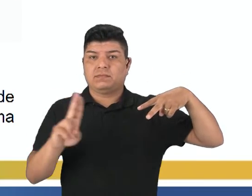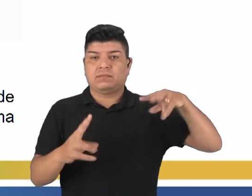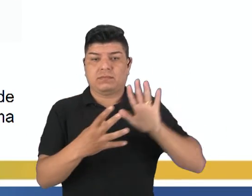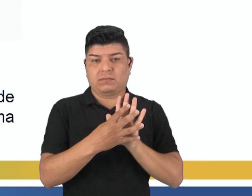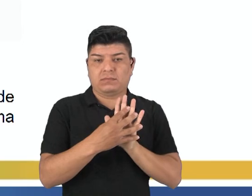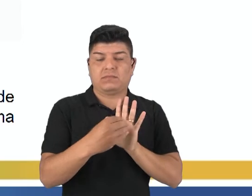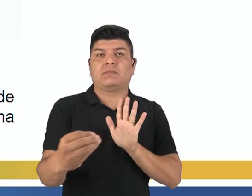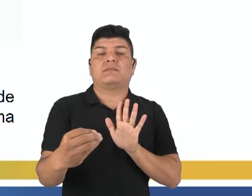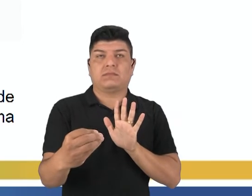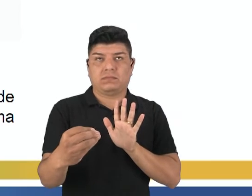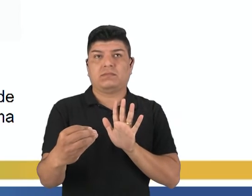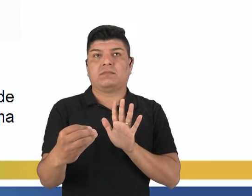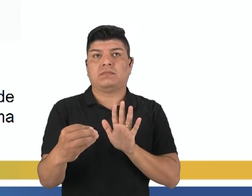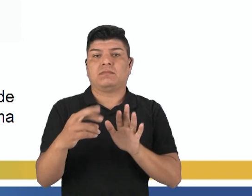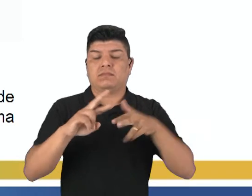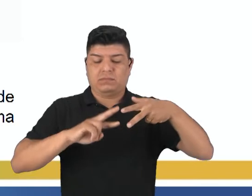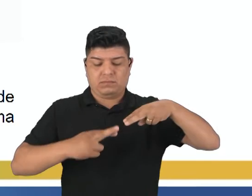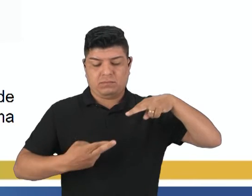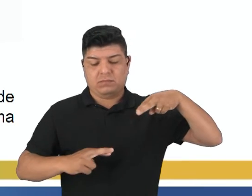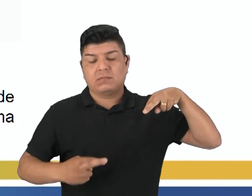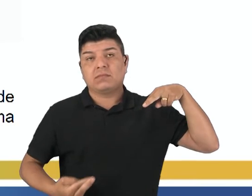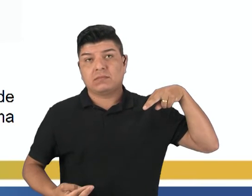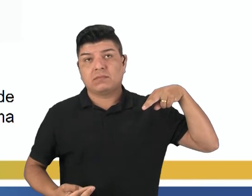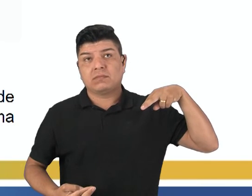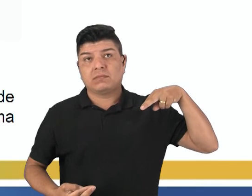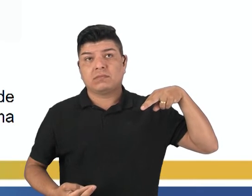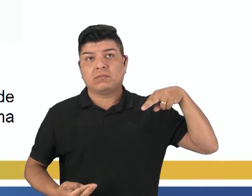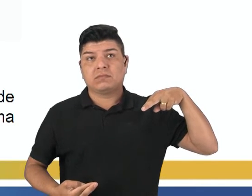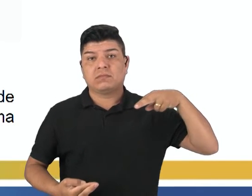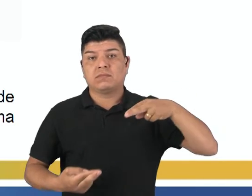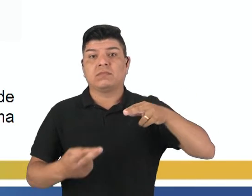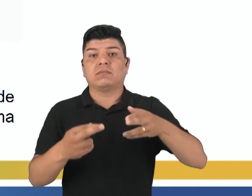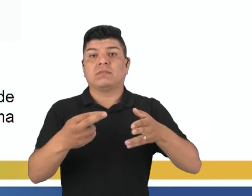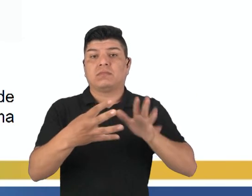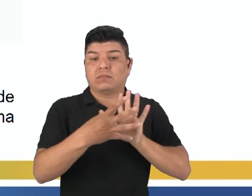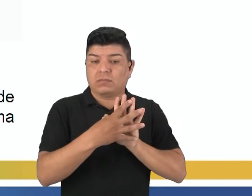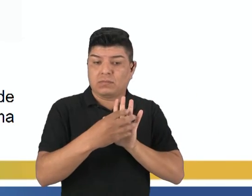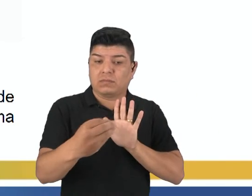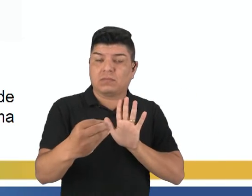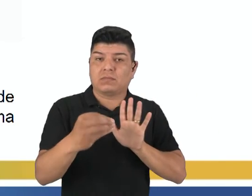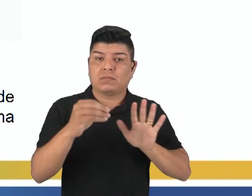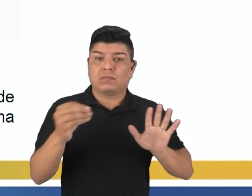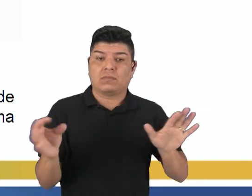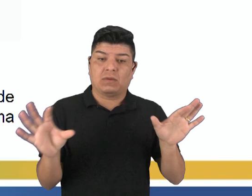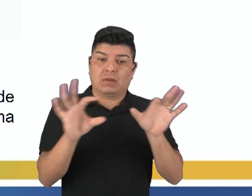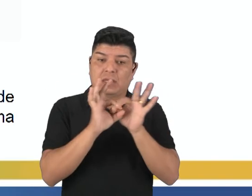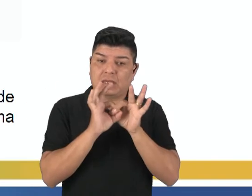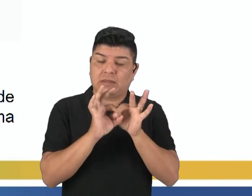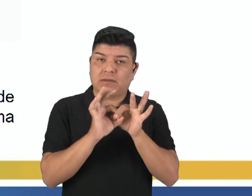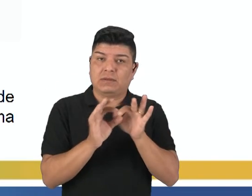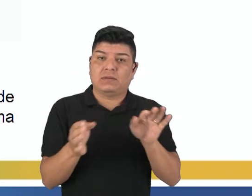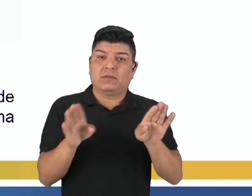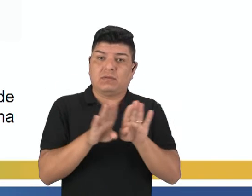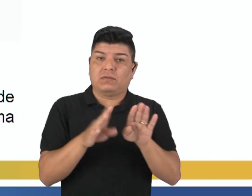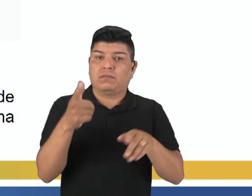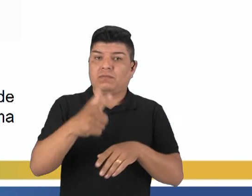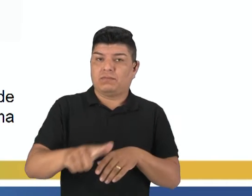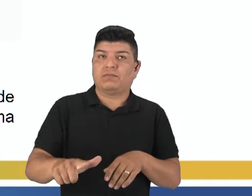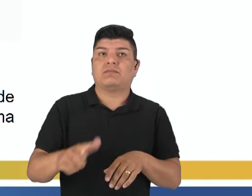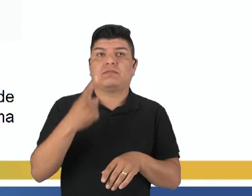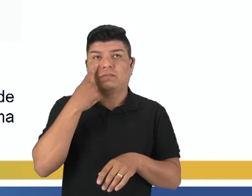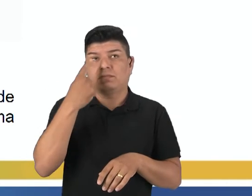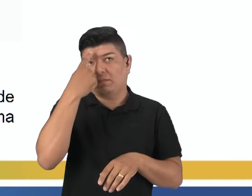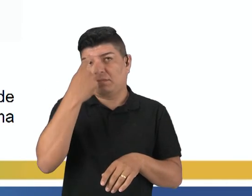molde para a síntese de RNA. À medida que o RNA é transcrito, o DNA é fechado novamente. Olha só como vocês